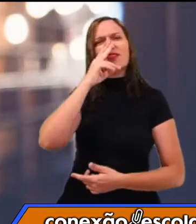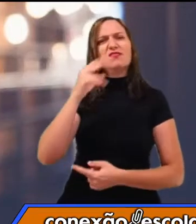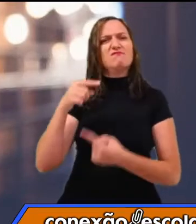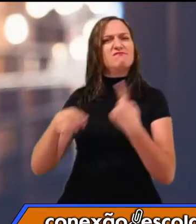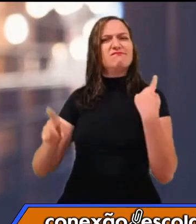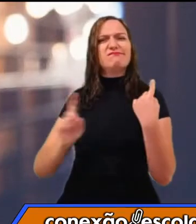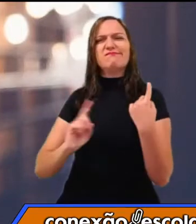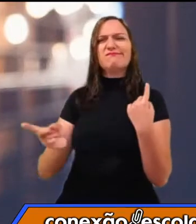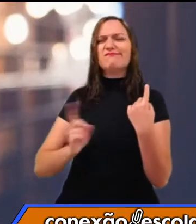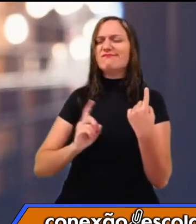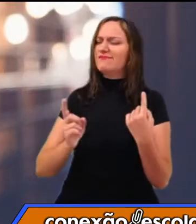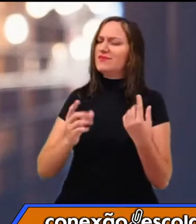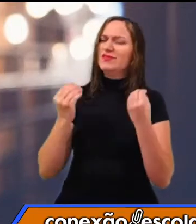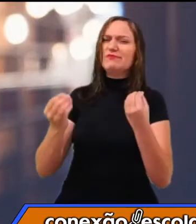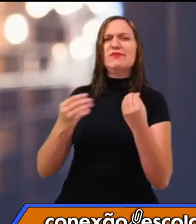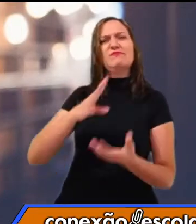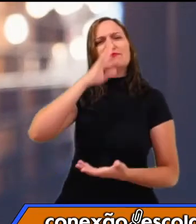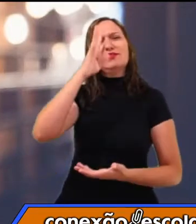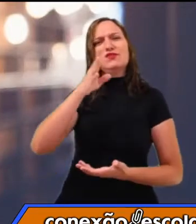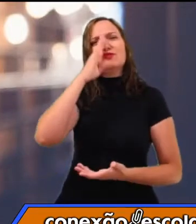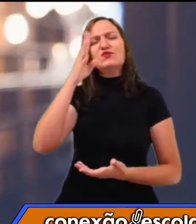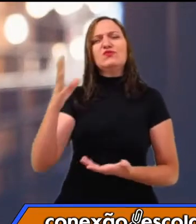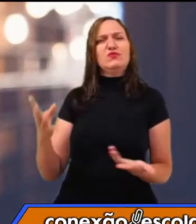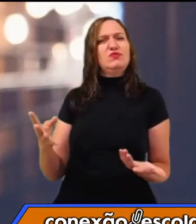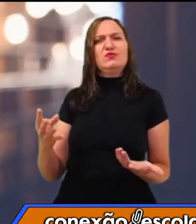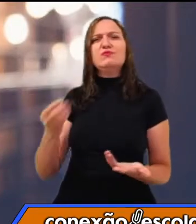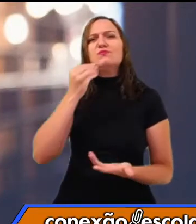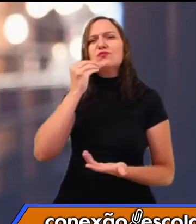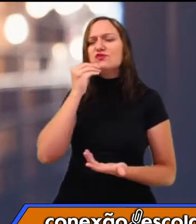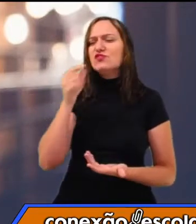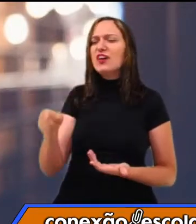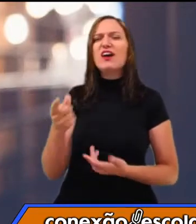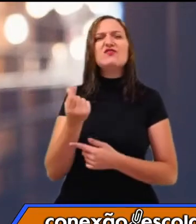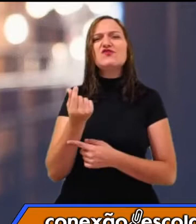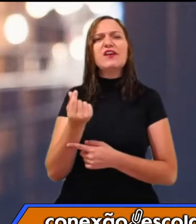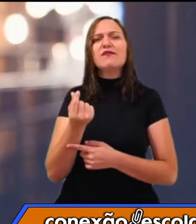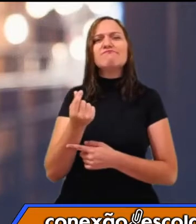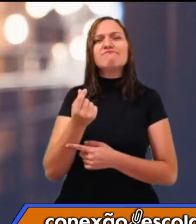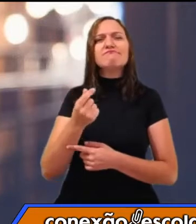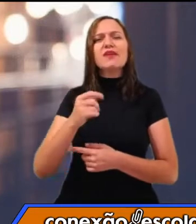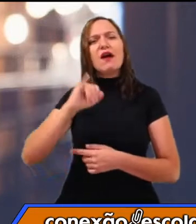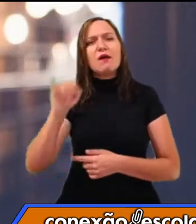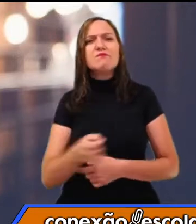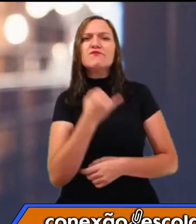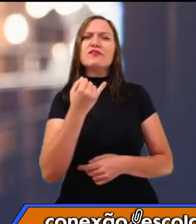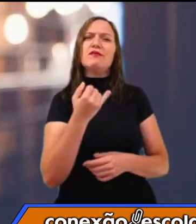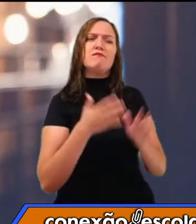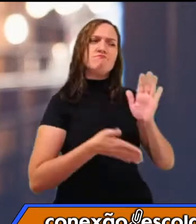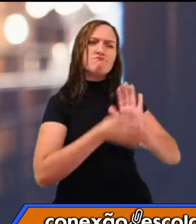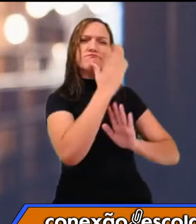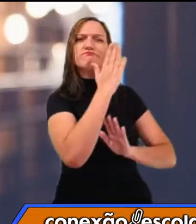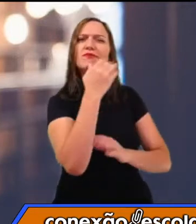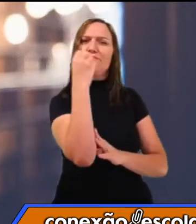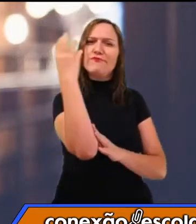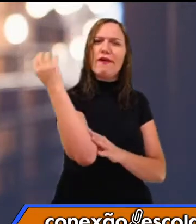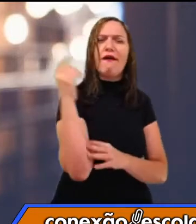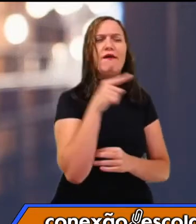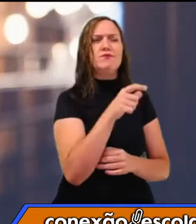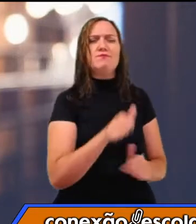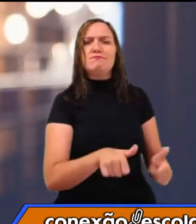né? E olhar assim e falar, nossa, eu podia ter pego esse dinheiro e feito uma viagem, teria sido muito melhor, né?